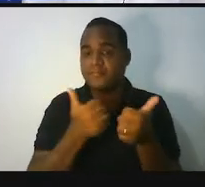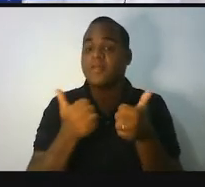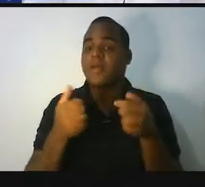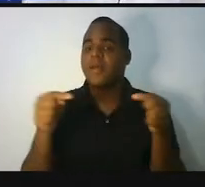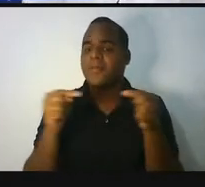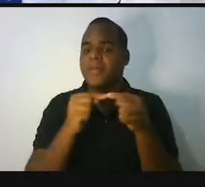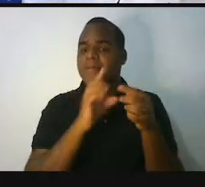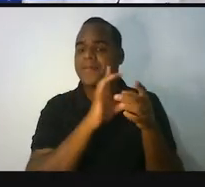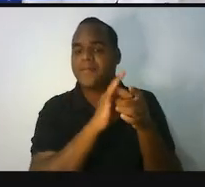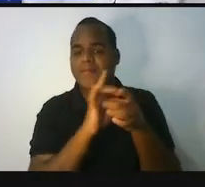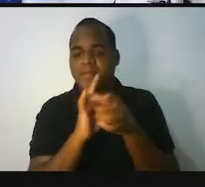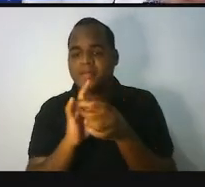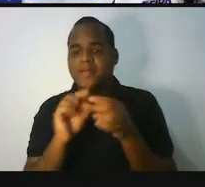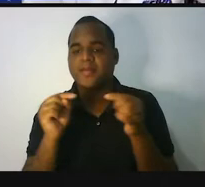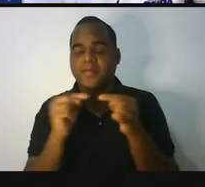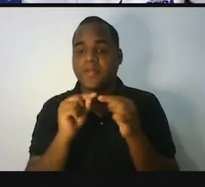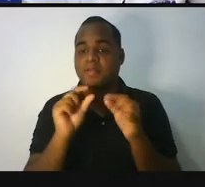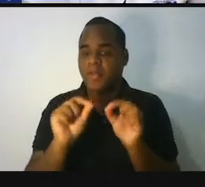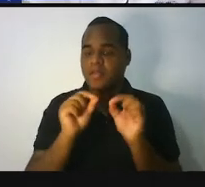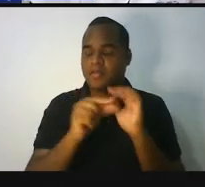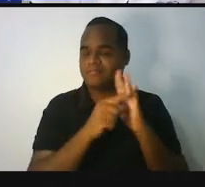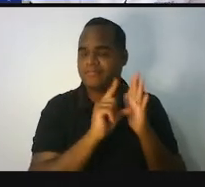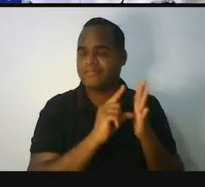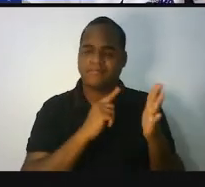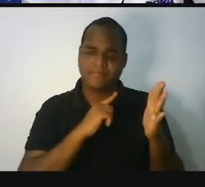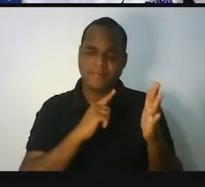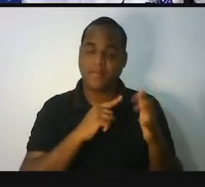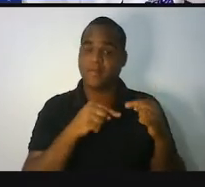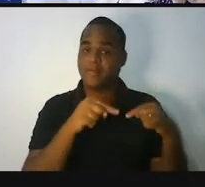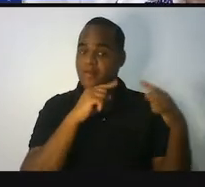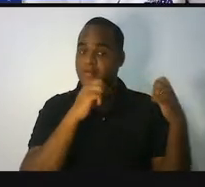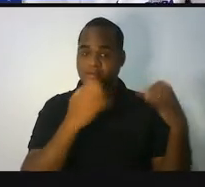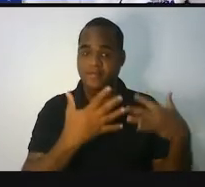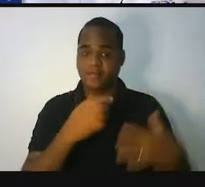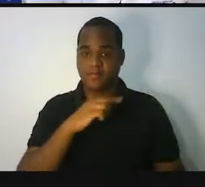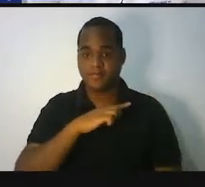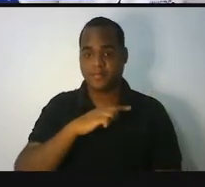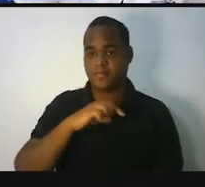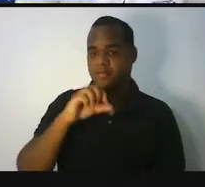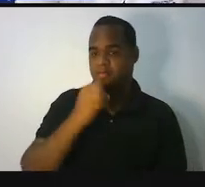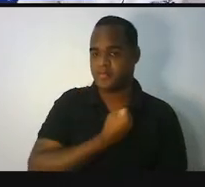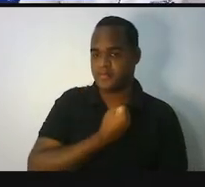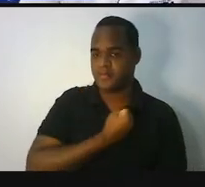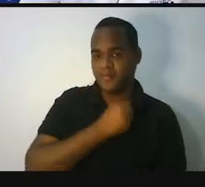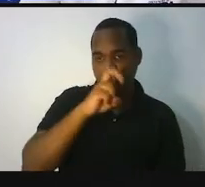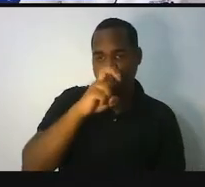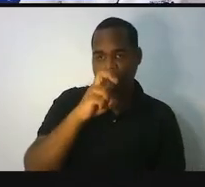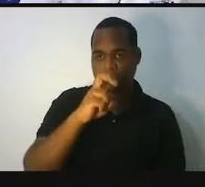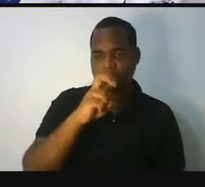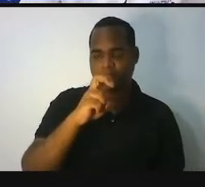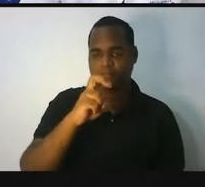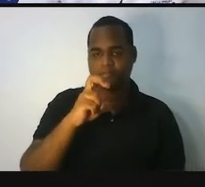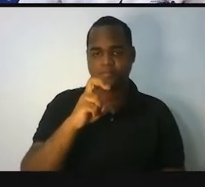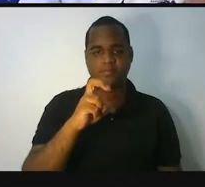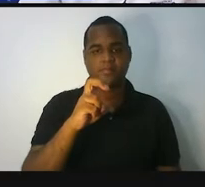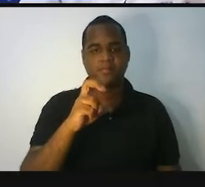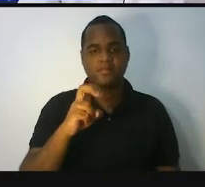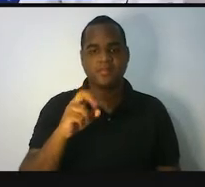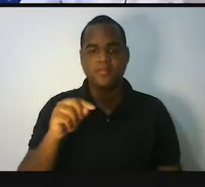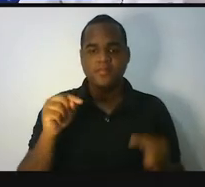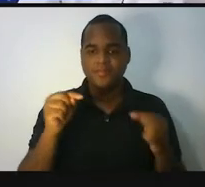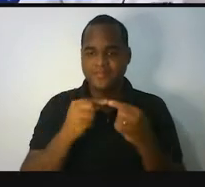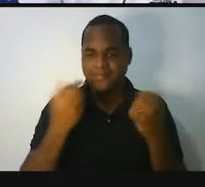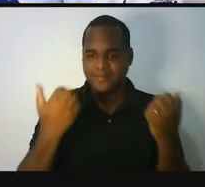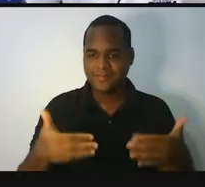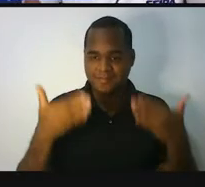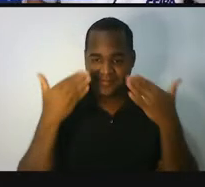a ver com a aula de antes, a aula anterior, a aula de número 5, belezinha? Mas vou me